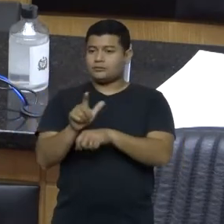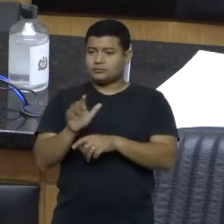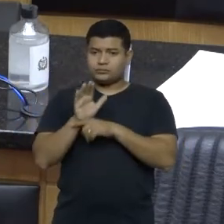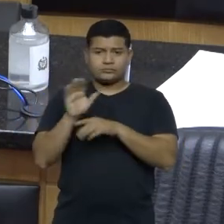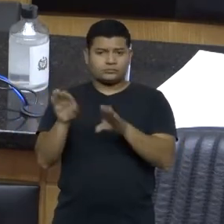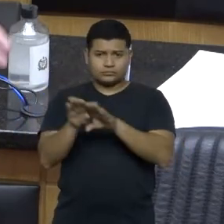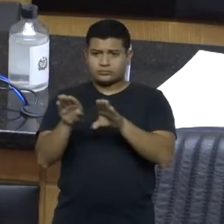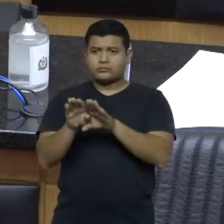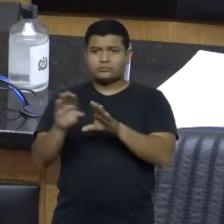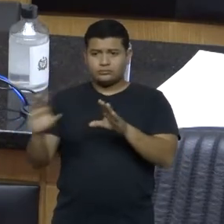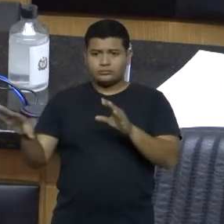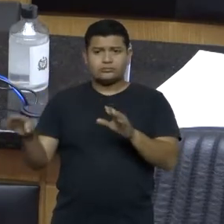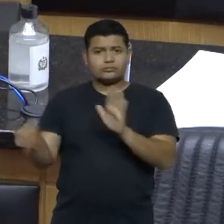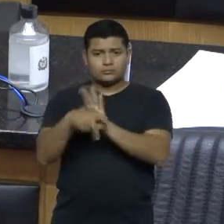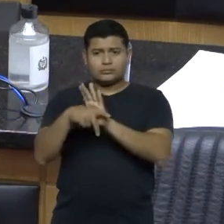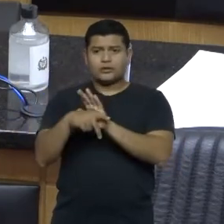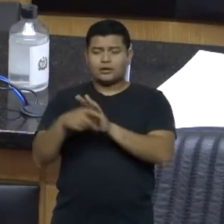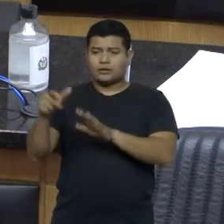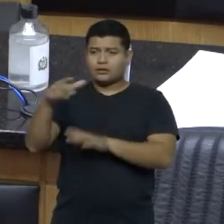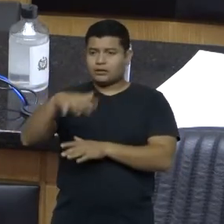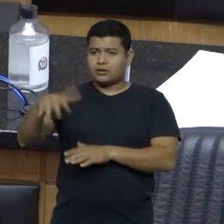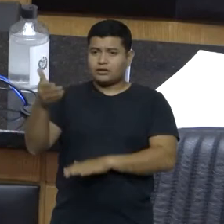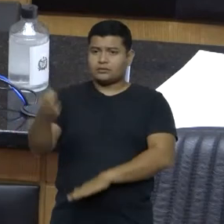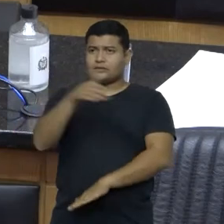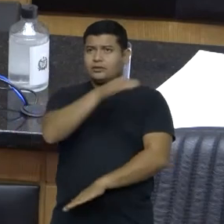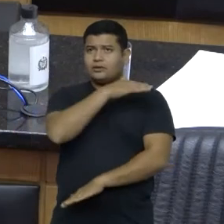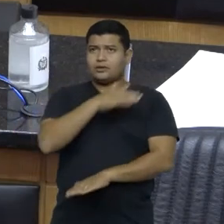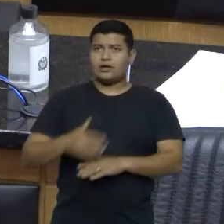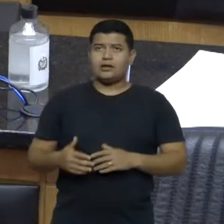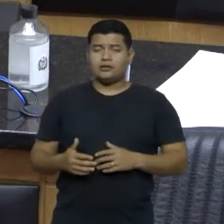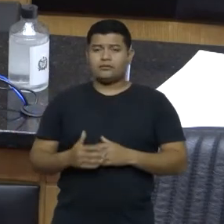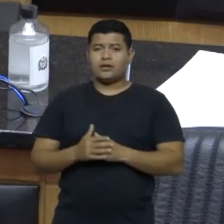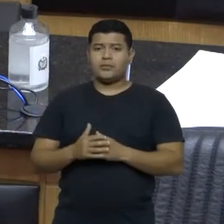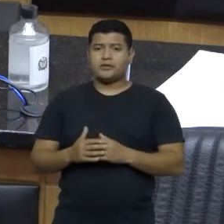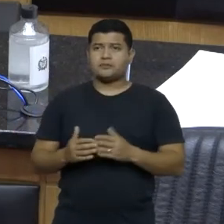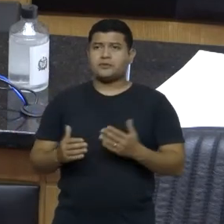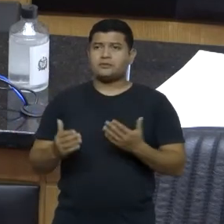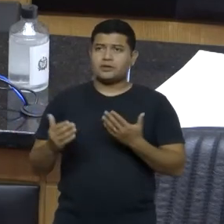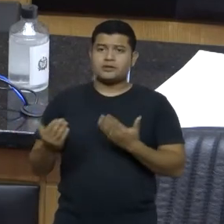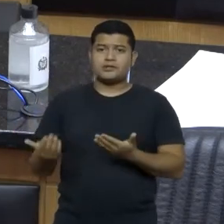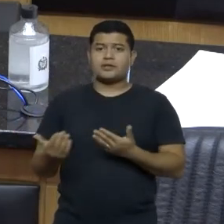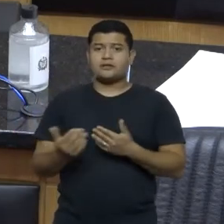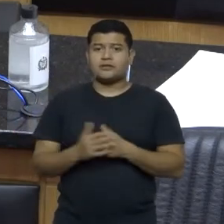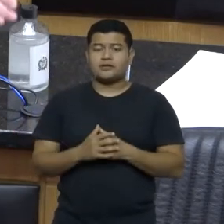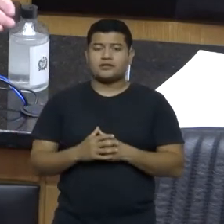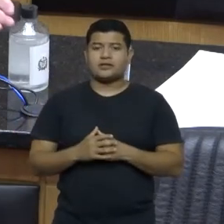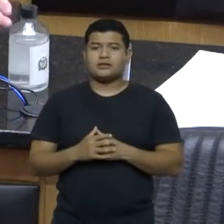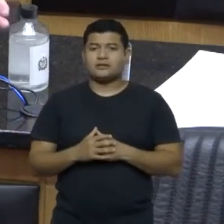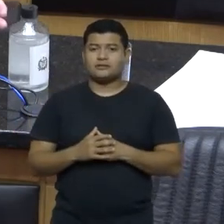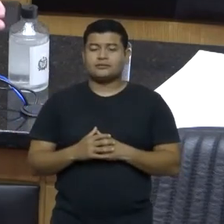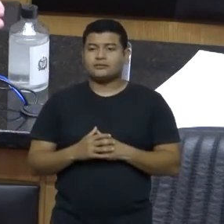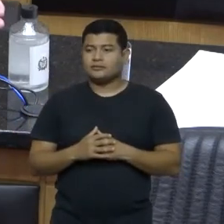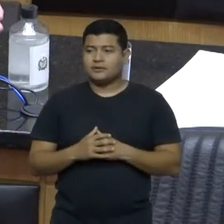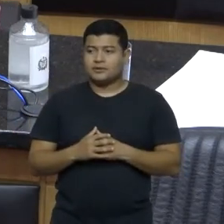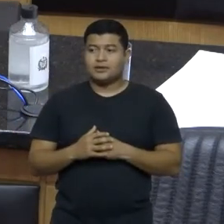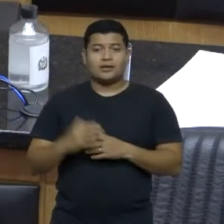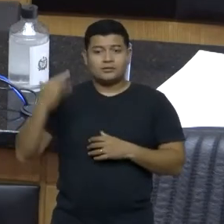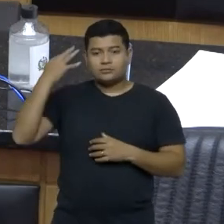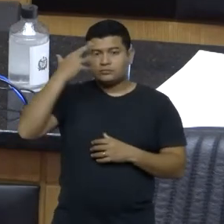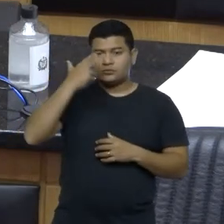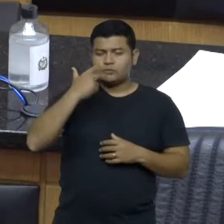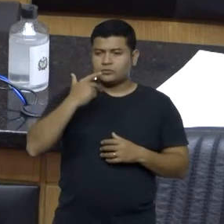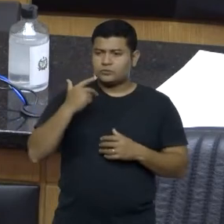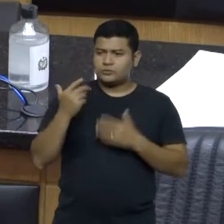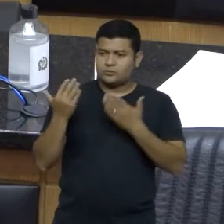E parabéns pela atitude de chamar aqui a beleza da mulher serrana,